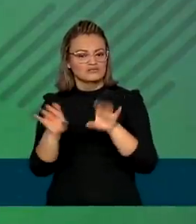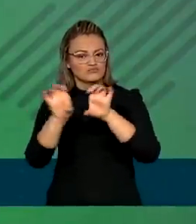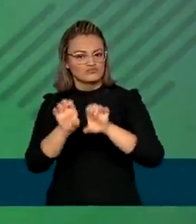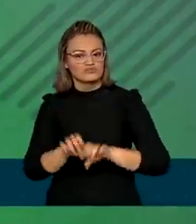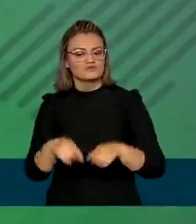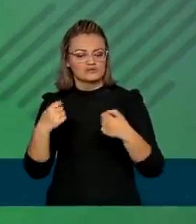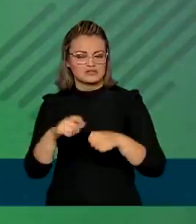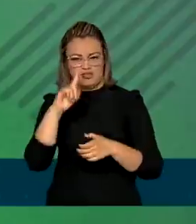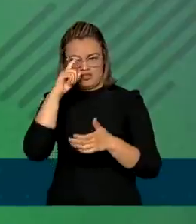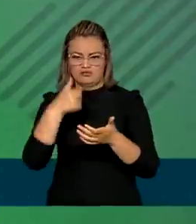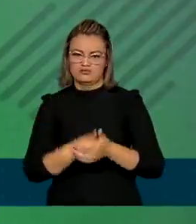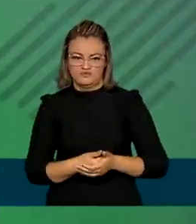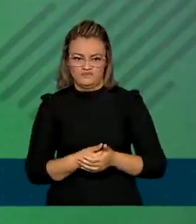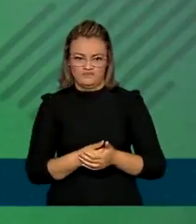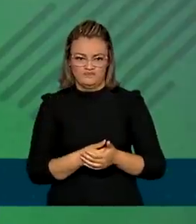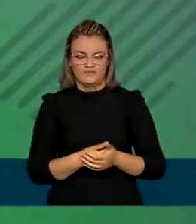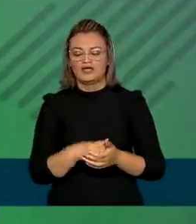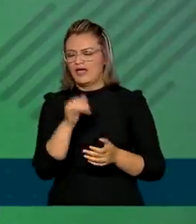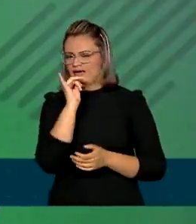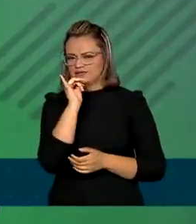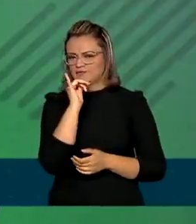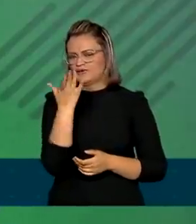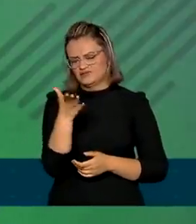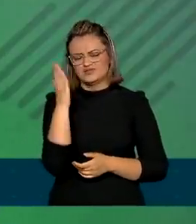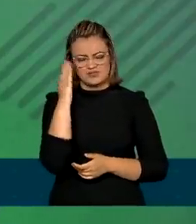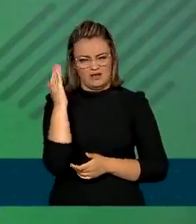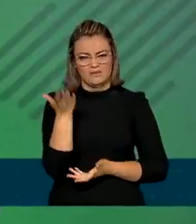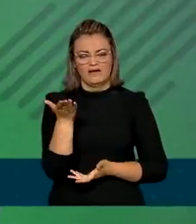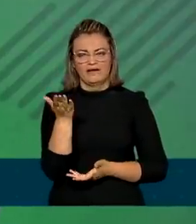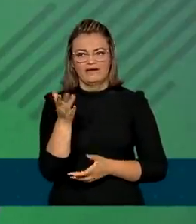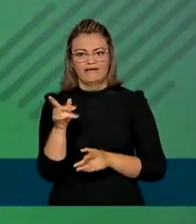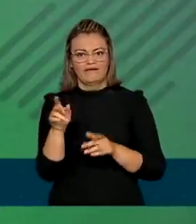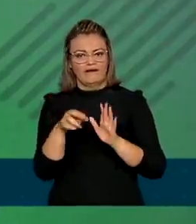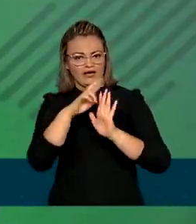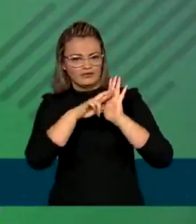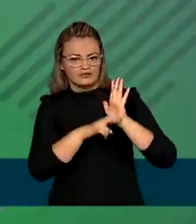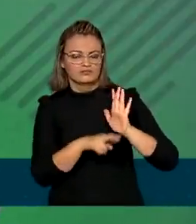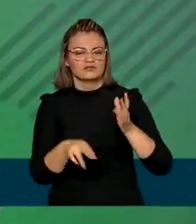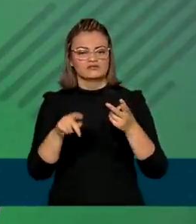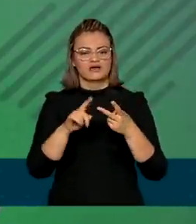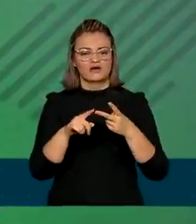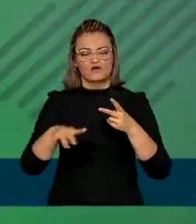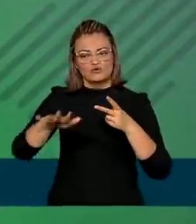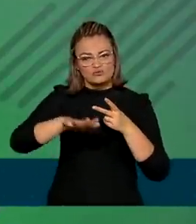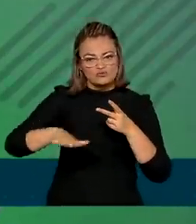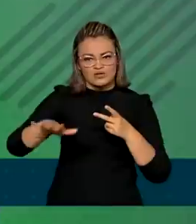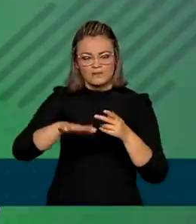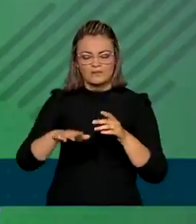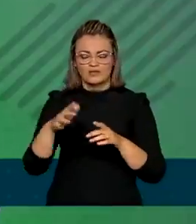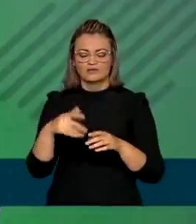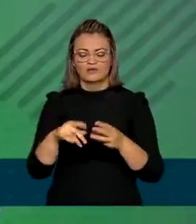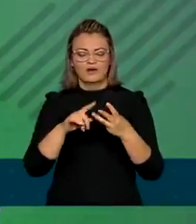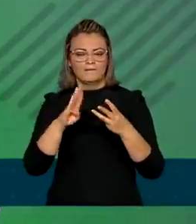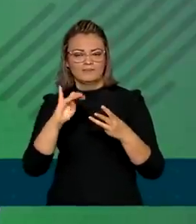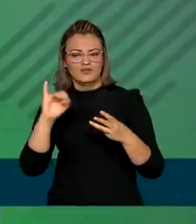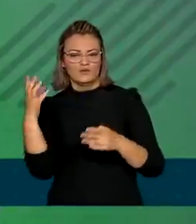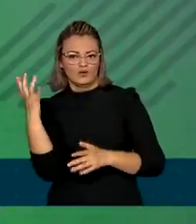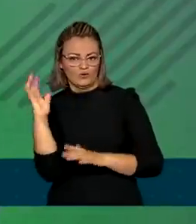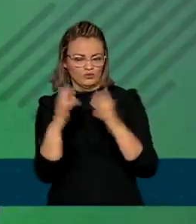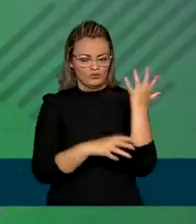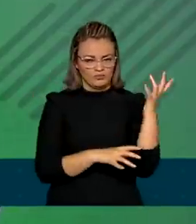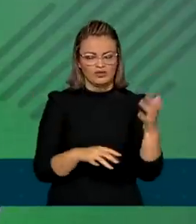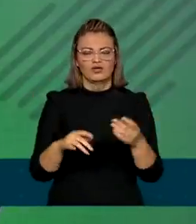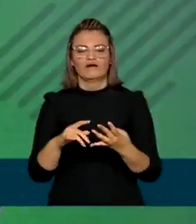que precisam ser feitas. Dentre elas, como a gente já sabe, a regularização fundiária, o zoneamento econômico ecológico, a bioeconomia,